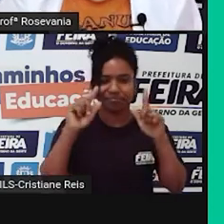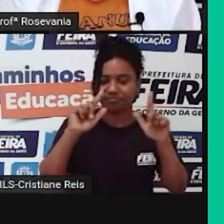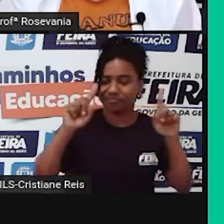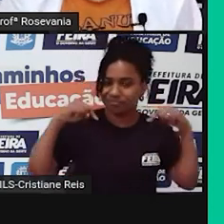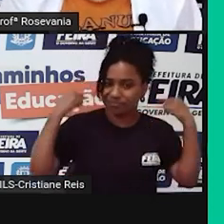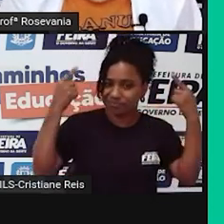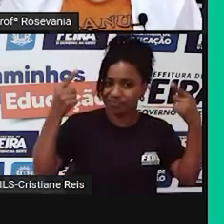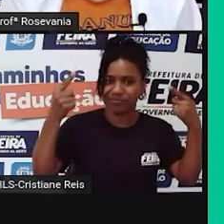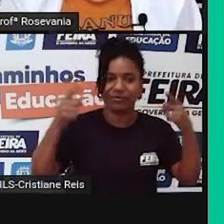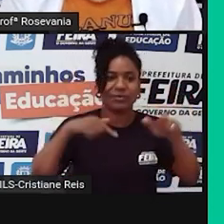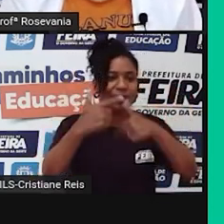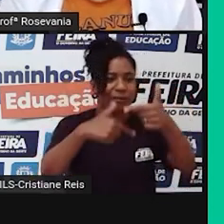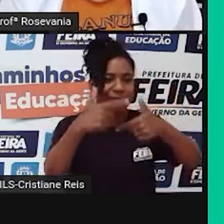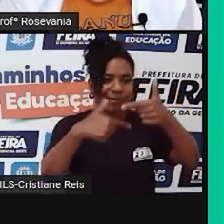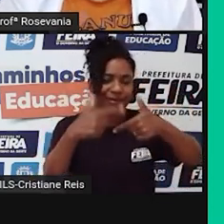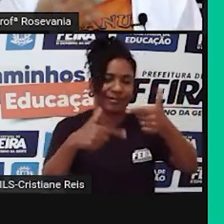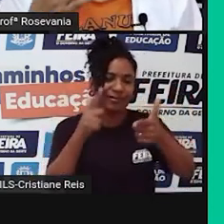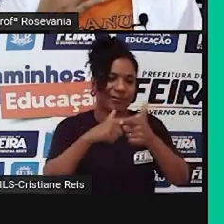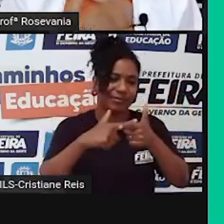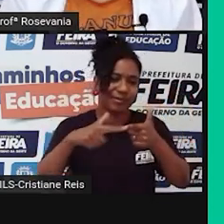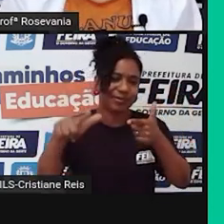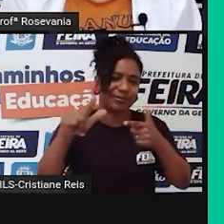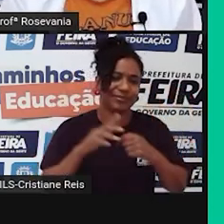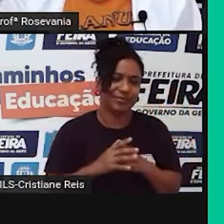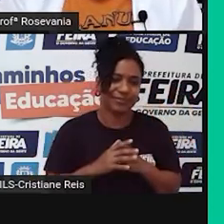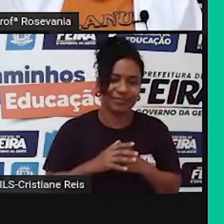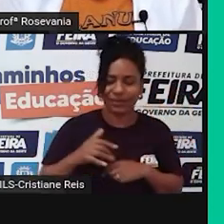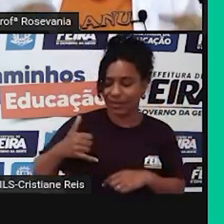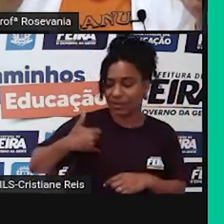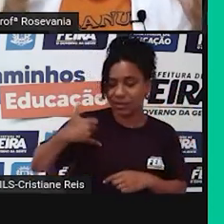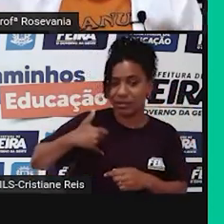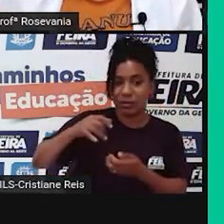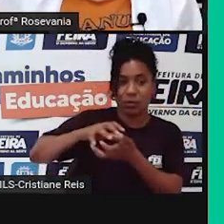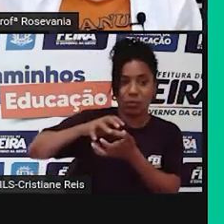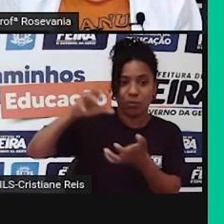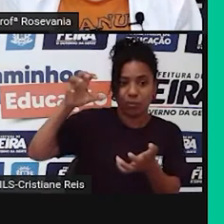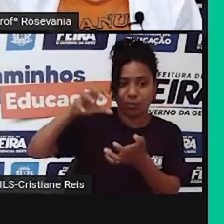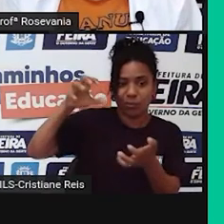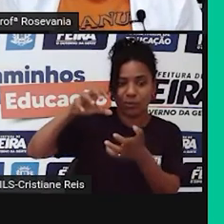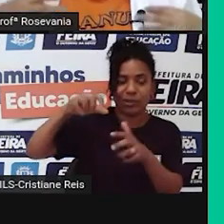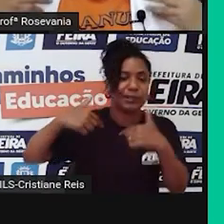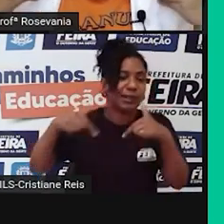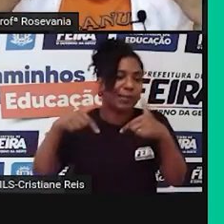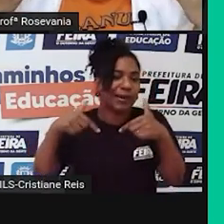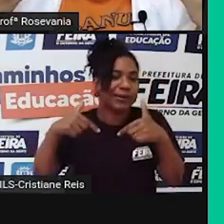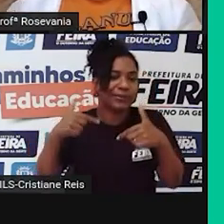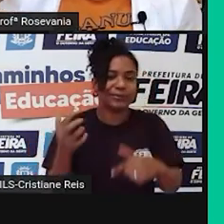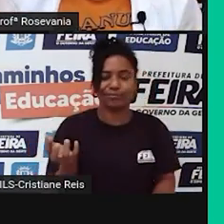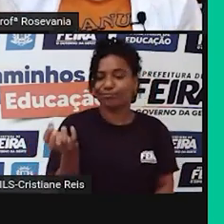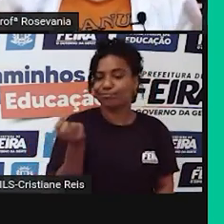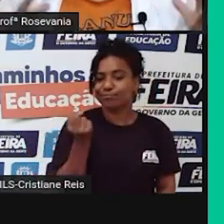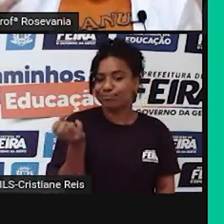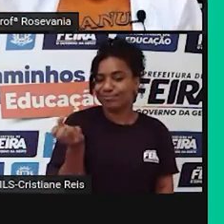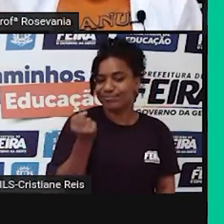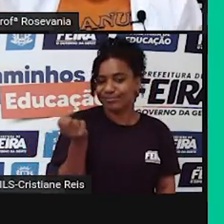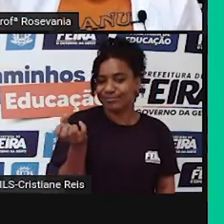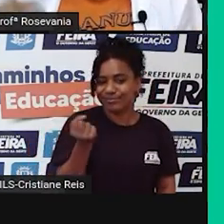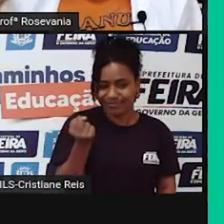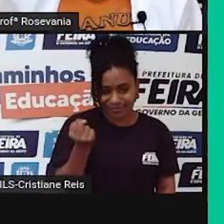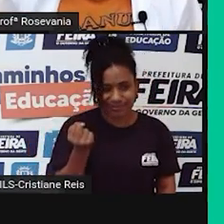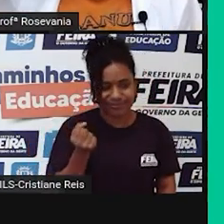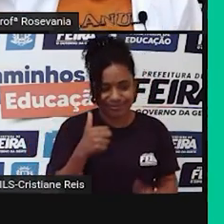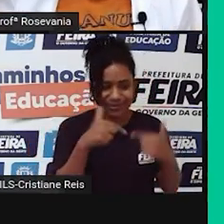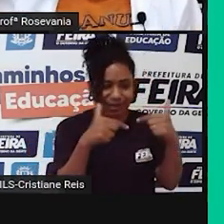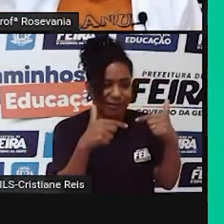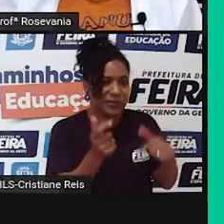no mercado de trabalho, porque a população idosa, ela não trabalha, ela vive, né, do